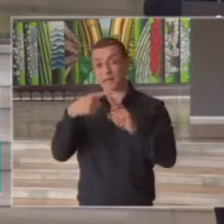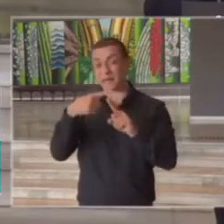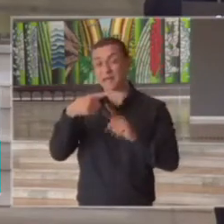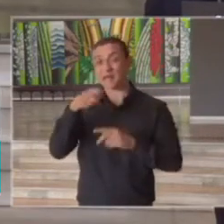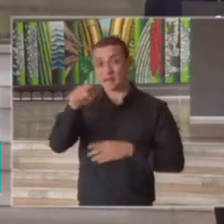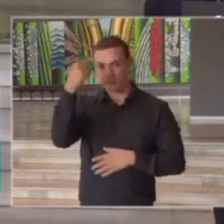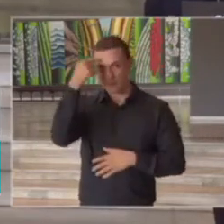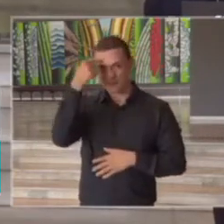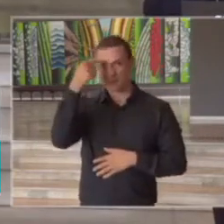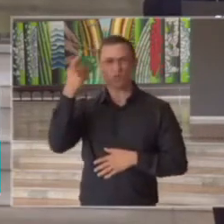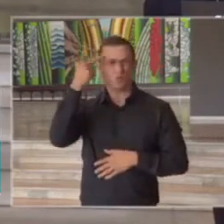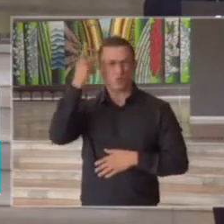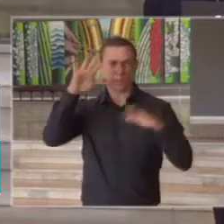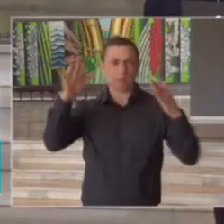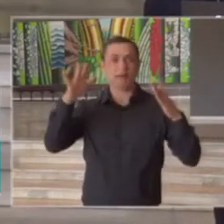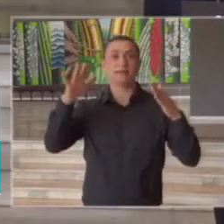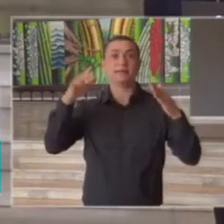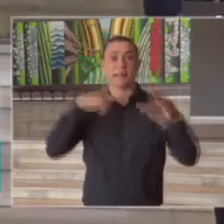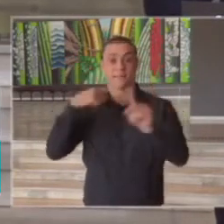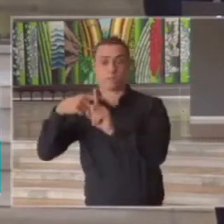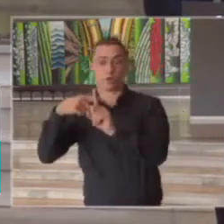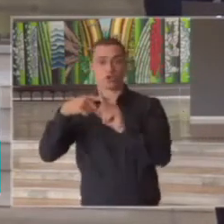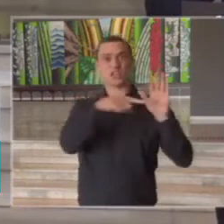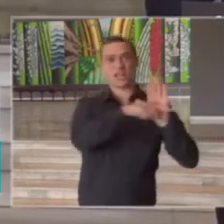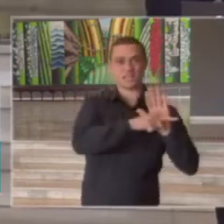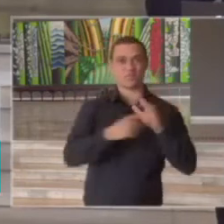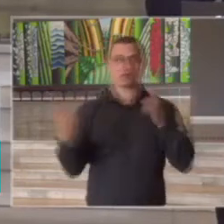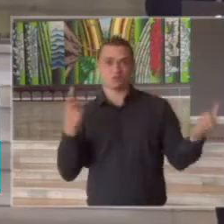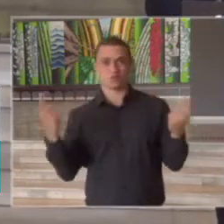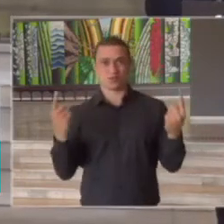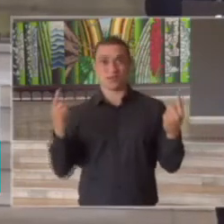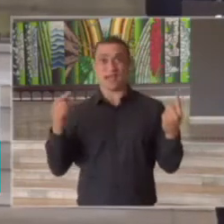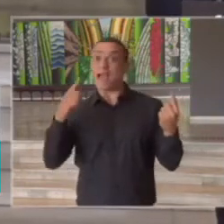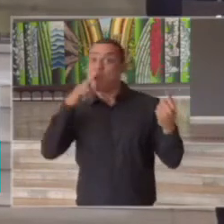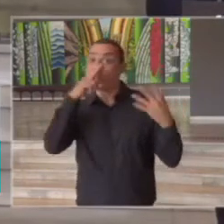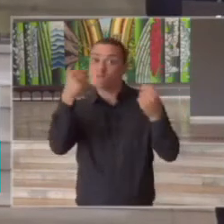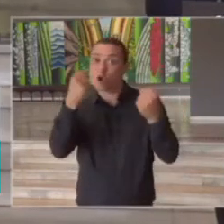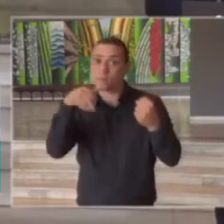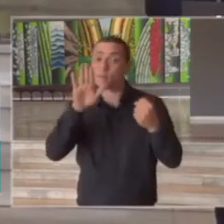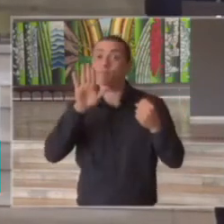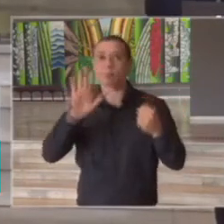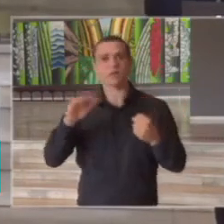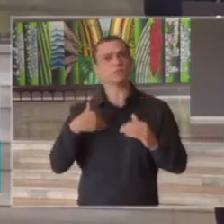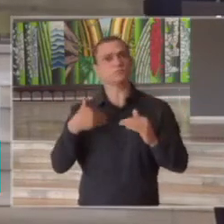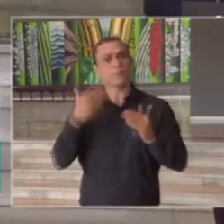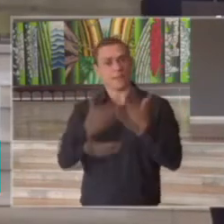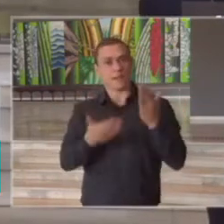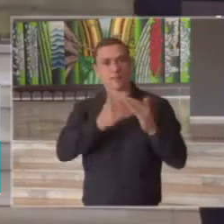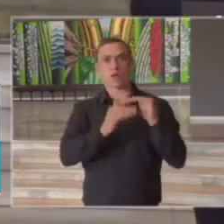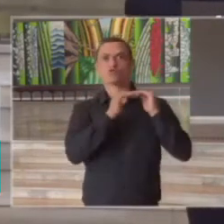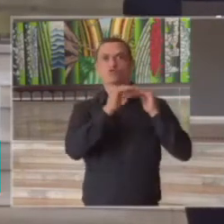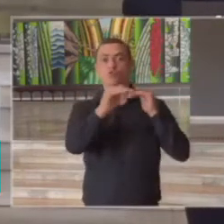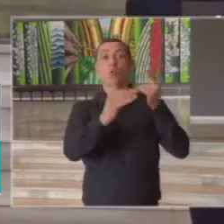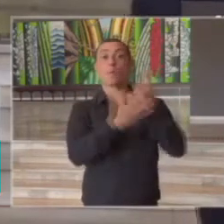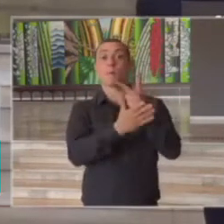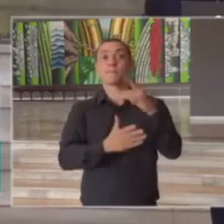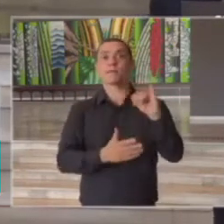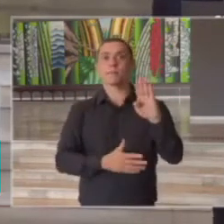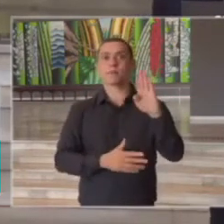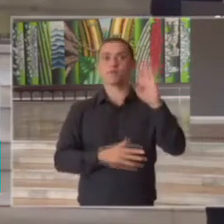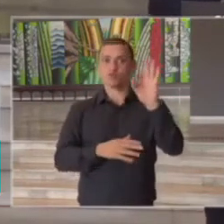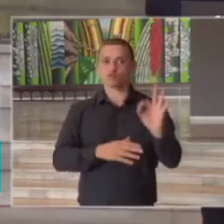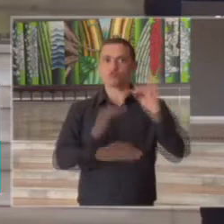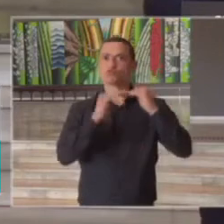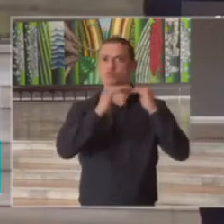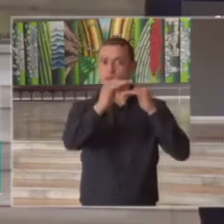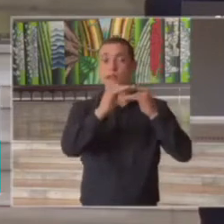geralmente a gente tem impactos tanto positivos como negativos mais intensos mas a gente manteve nas perdas o percentual do PIB e